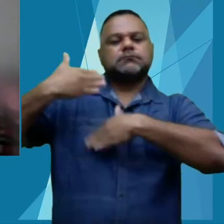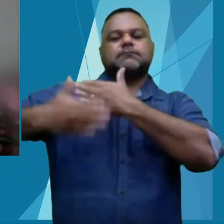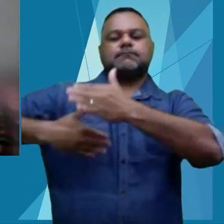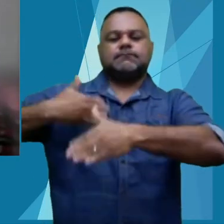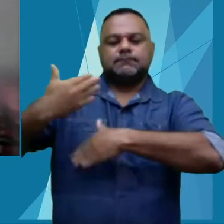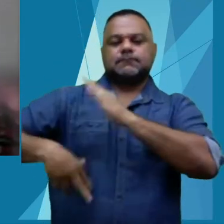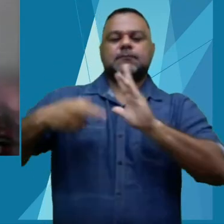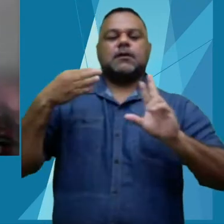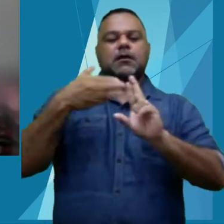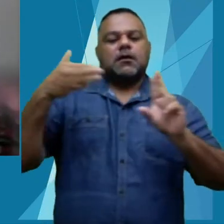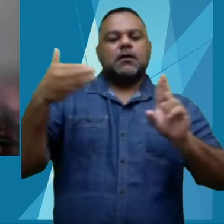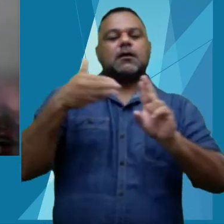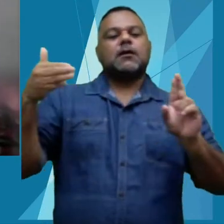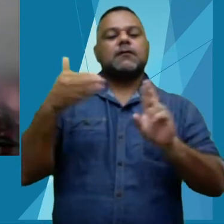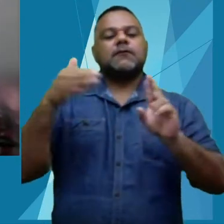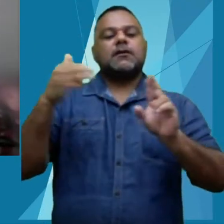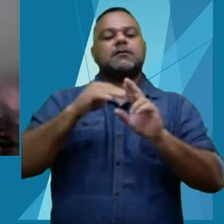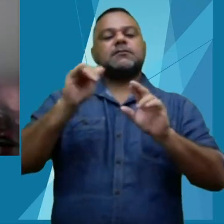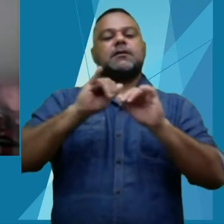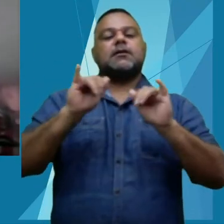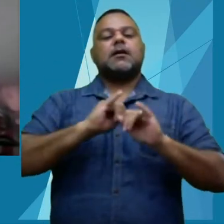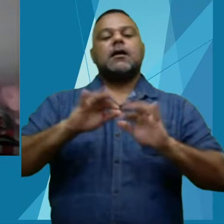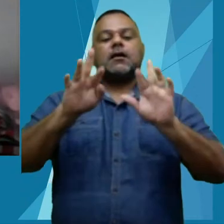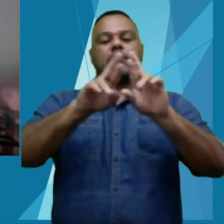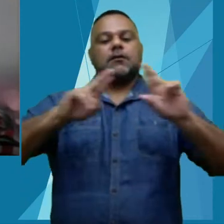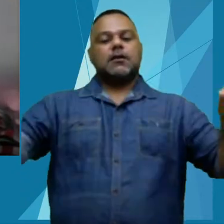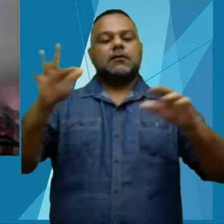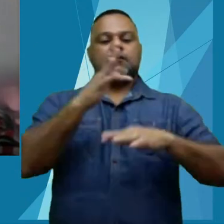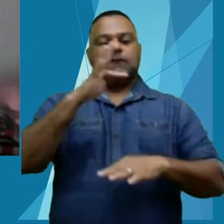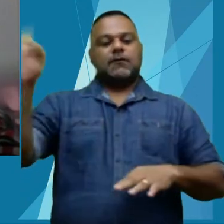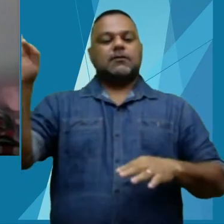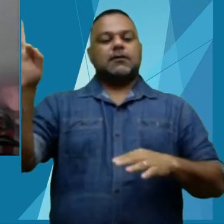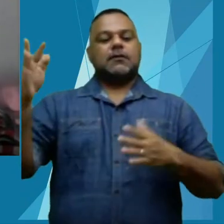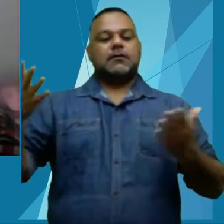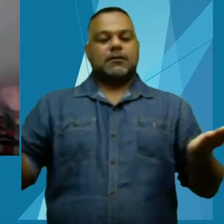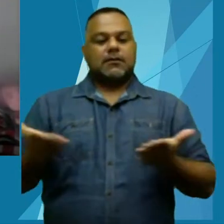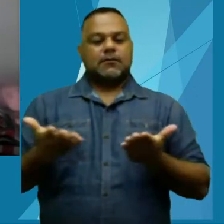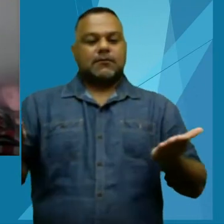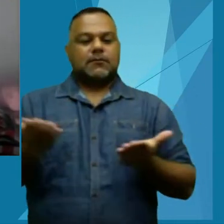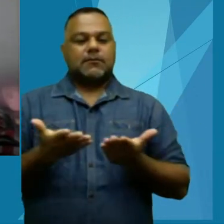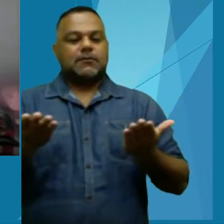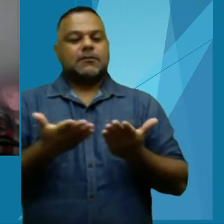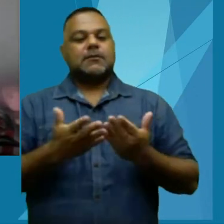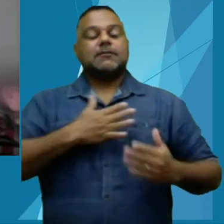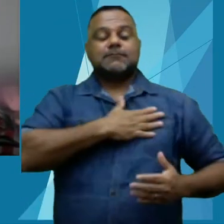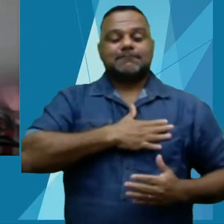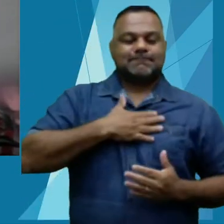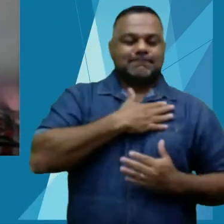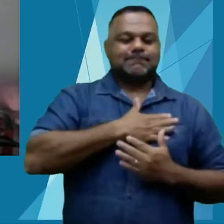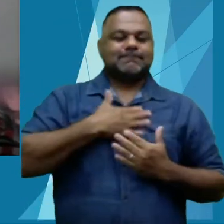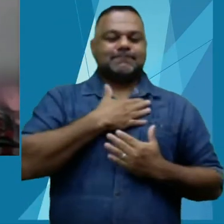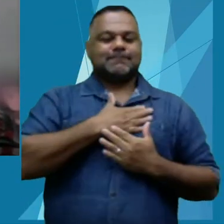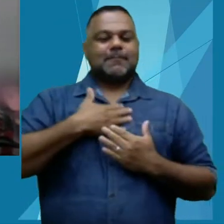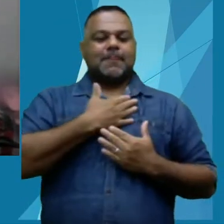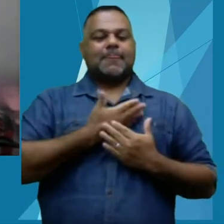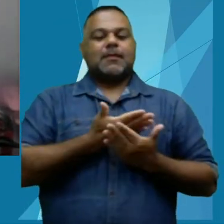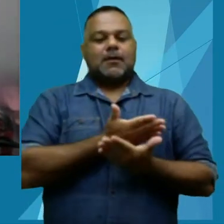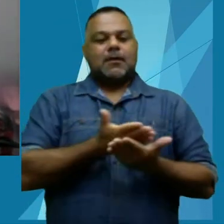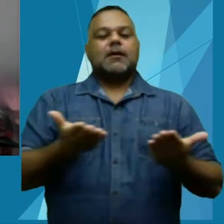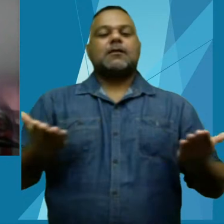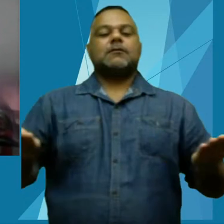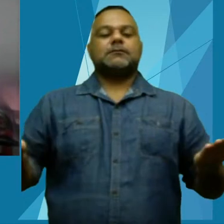para toda a rede federal. E agora, com muita satisfação, temos a honra de